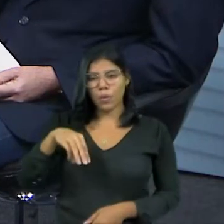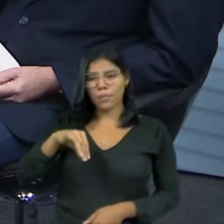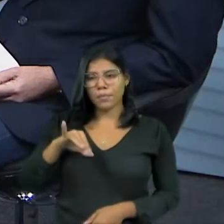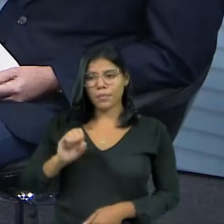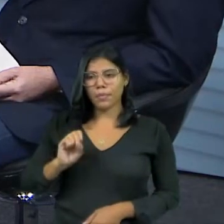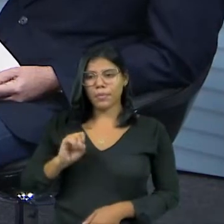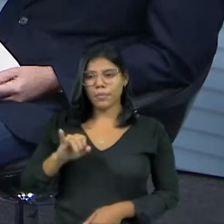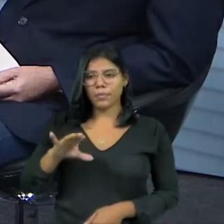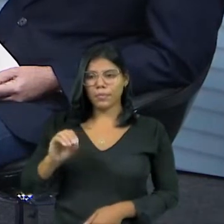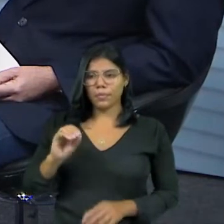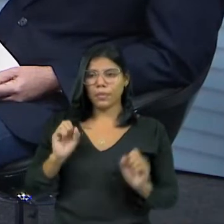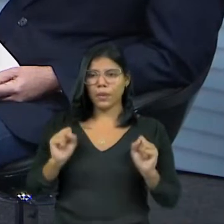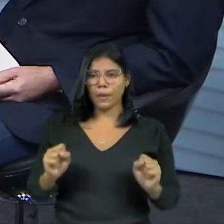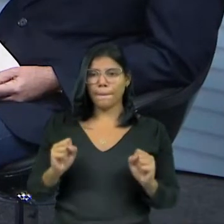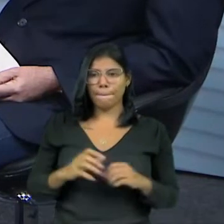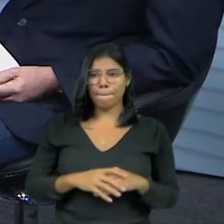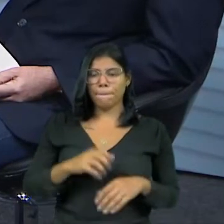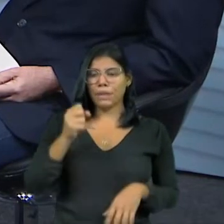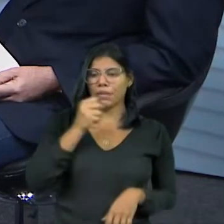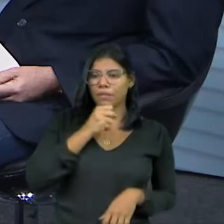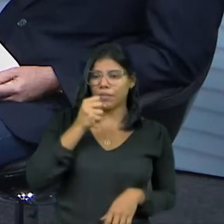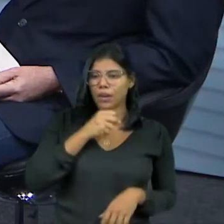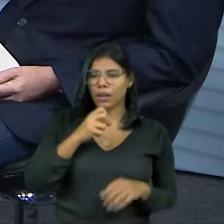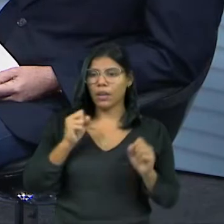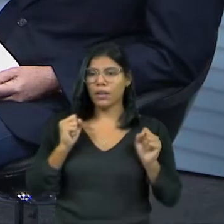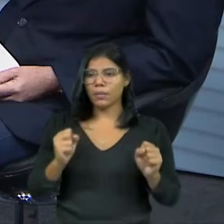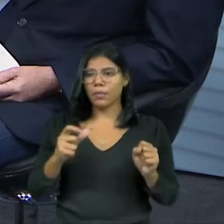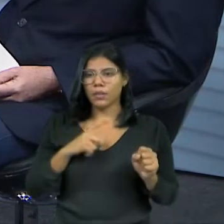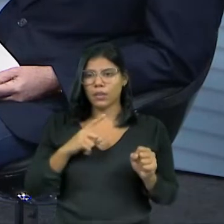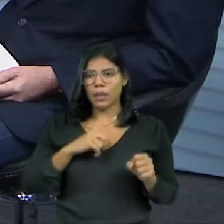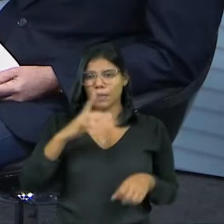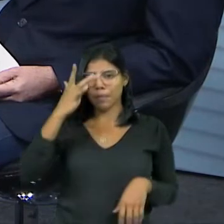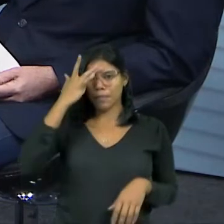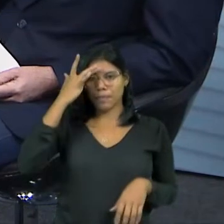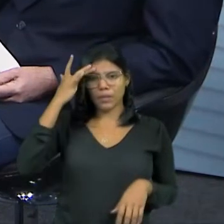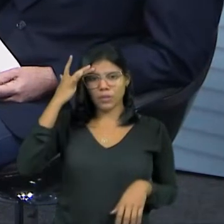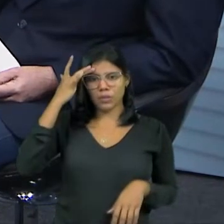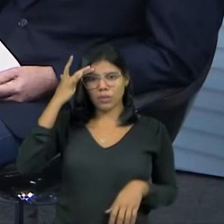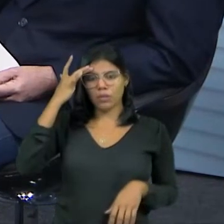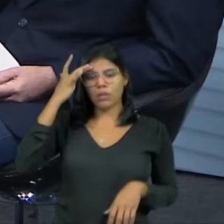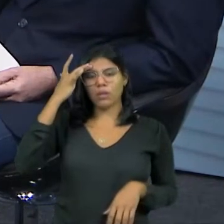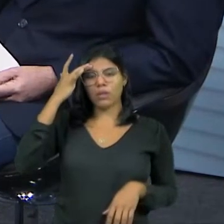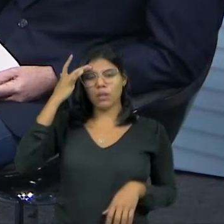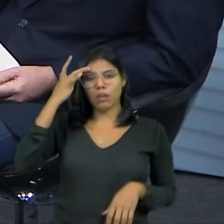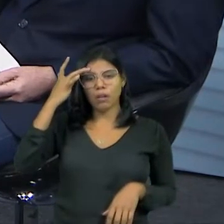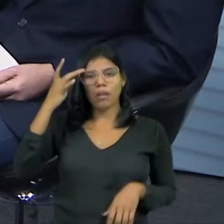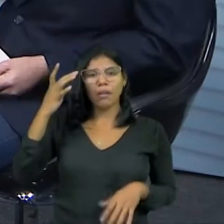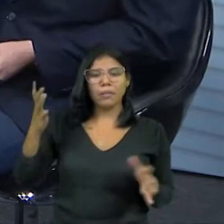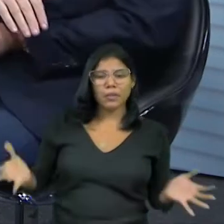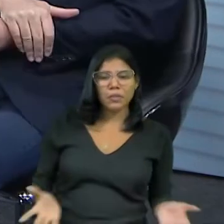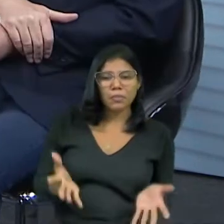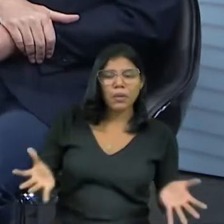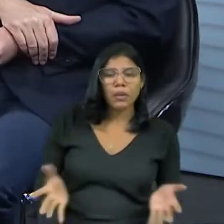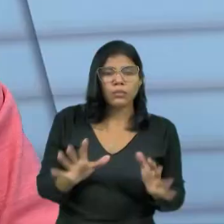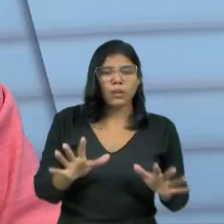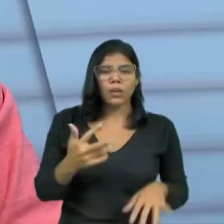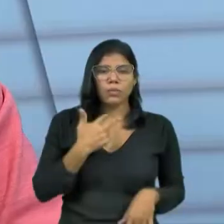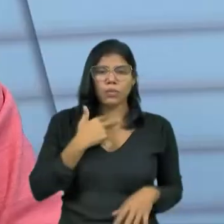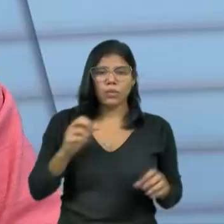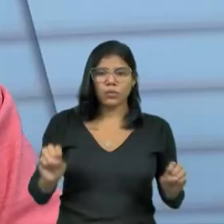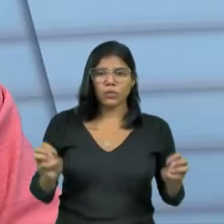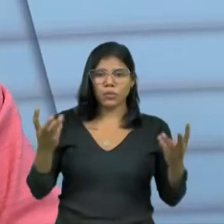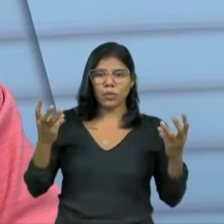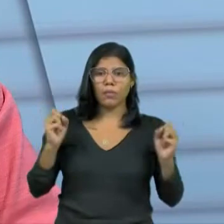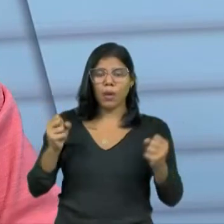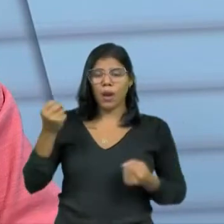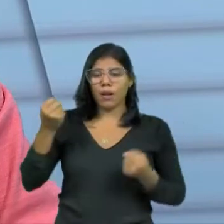ele... Comício só de falas, pode ter um animador, mas sem... Sem show. Sem show. Sem show. Não pode haver show. Assim como pode também alto-falante Carro